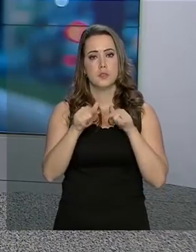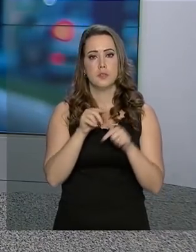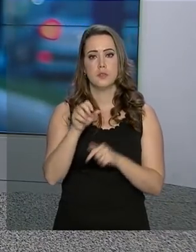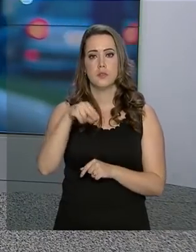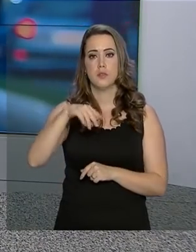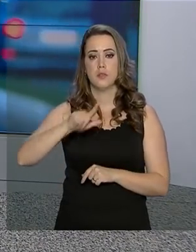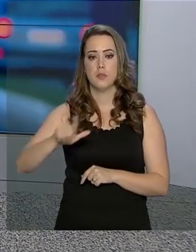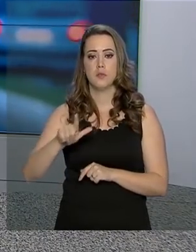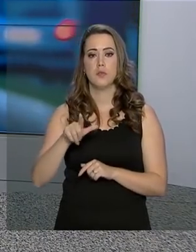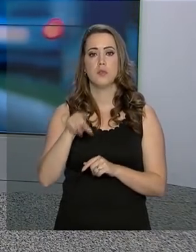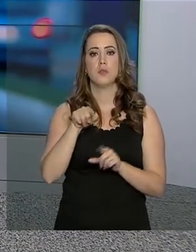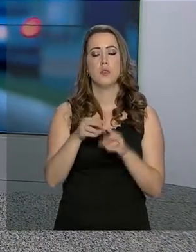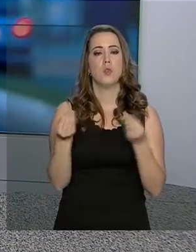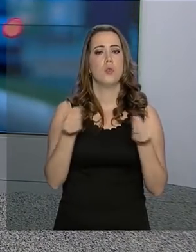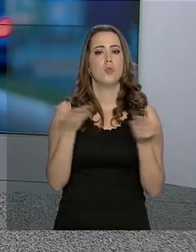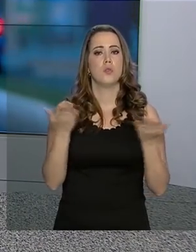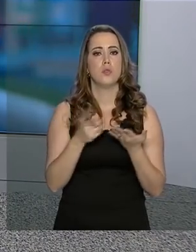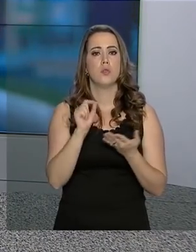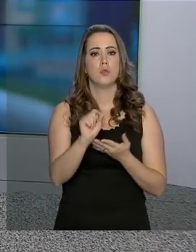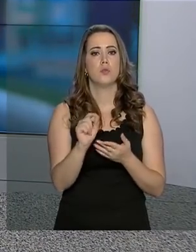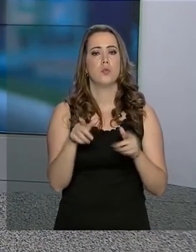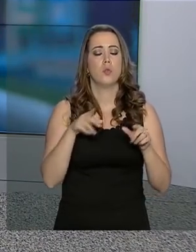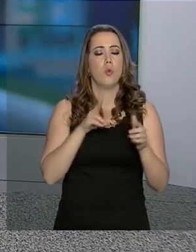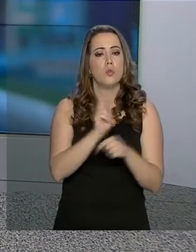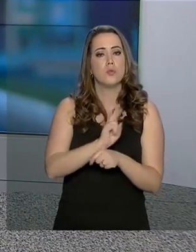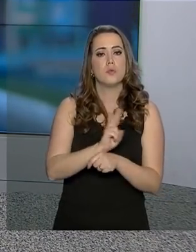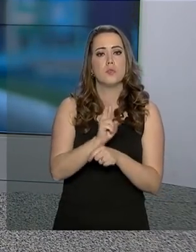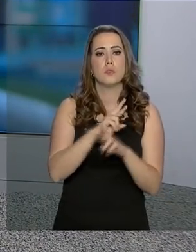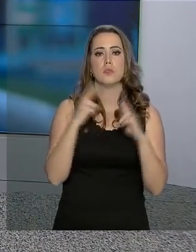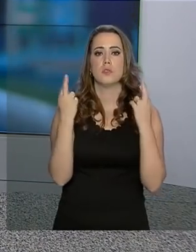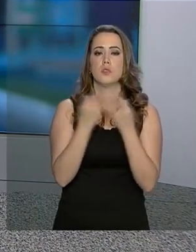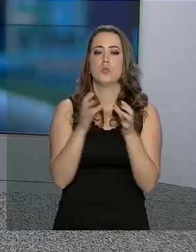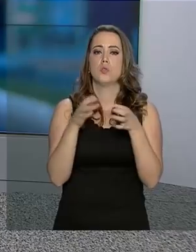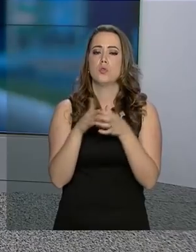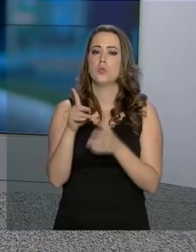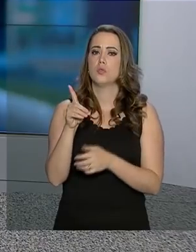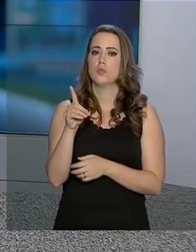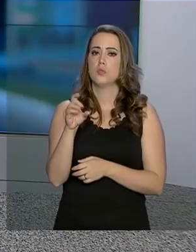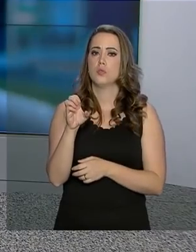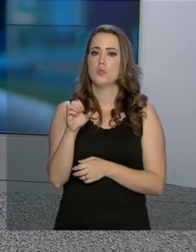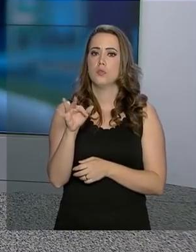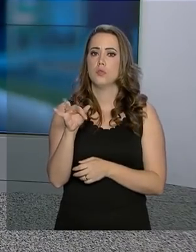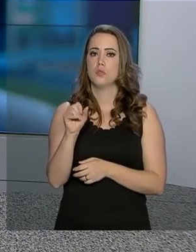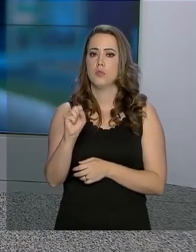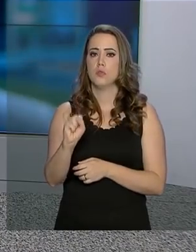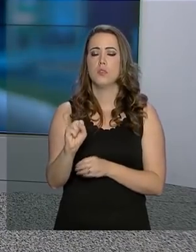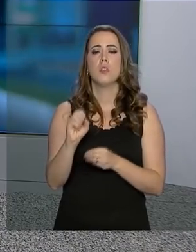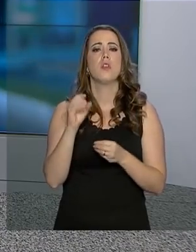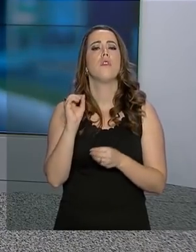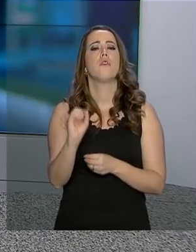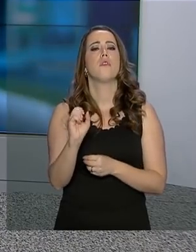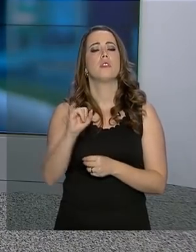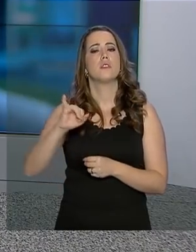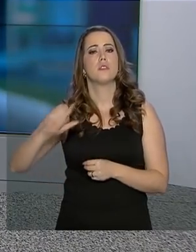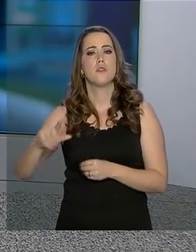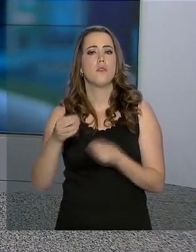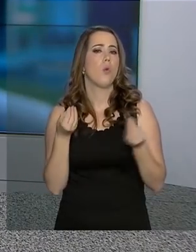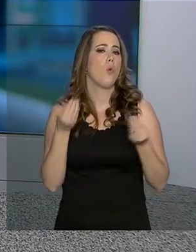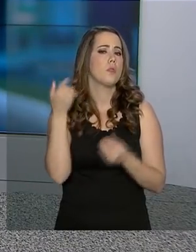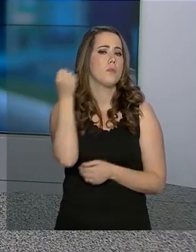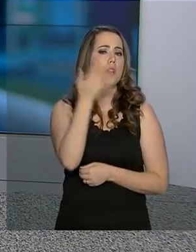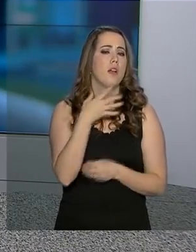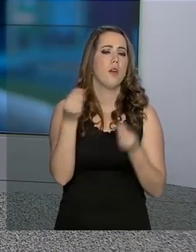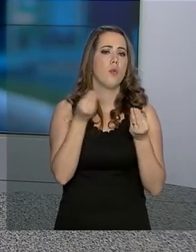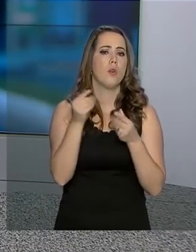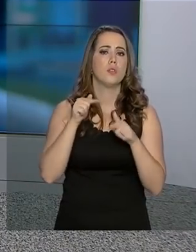no Paraná. Márcia, hoje os fiscais se reuniram com a Defesa Civil. Você saberia explicar para a gente qual é o papel da